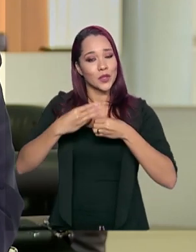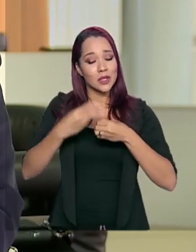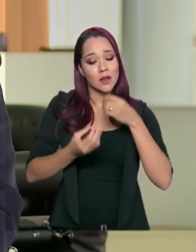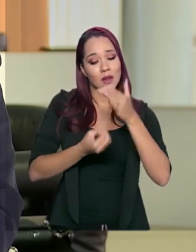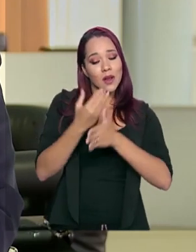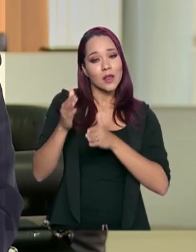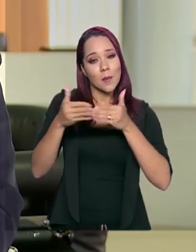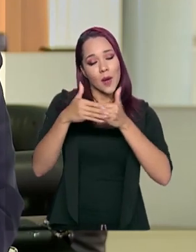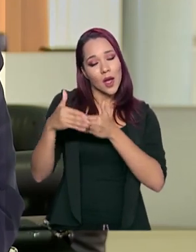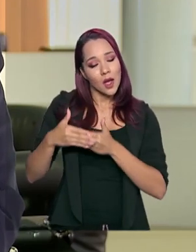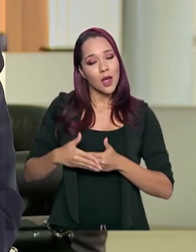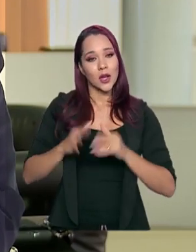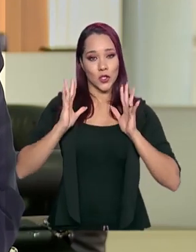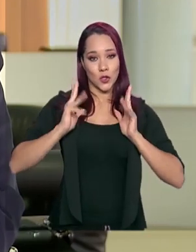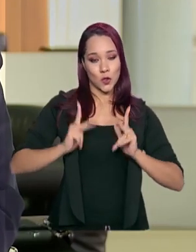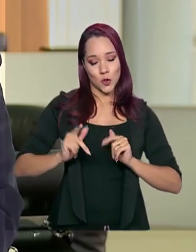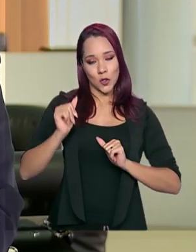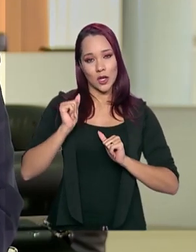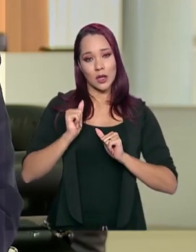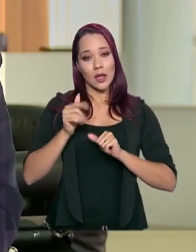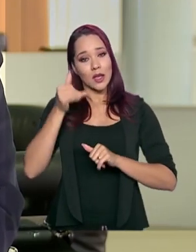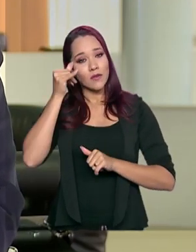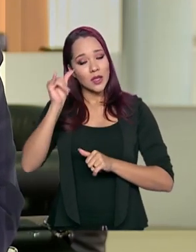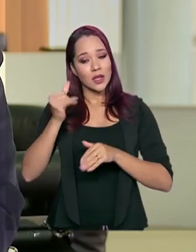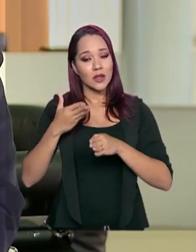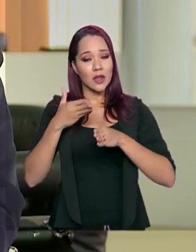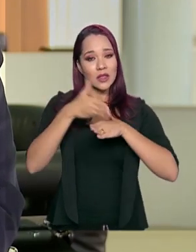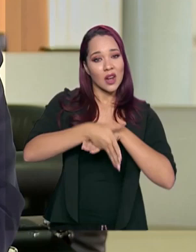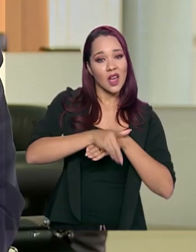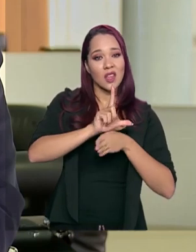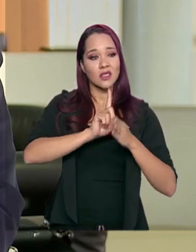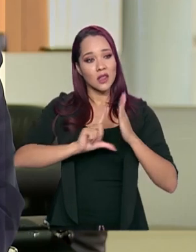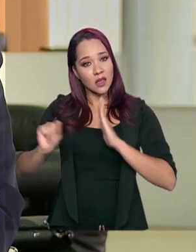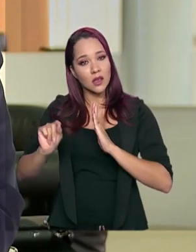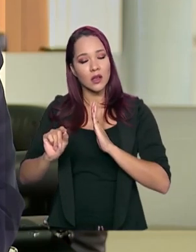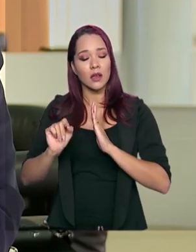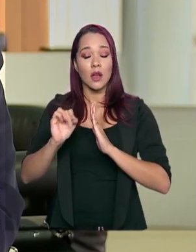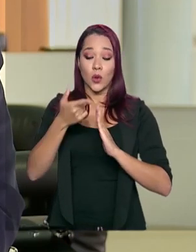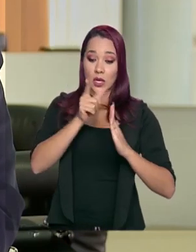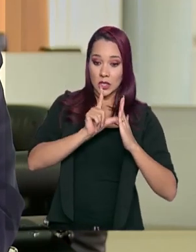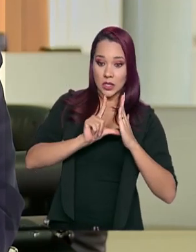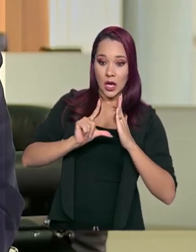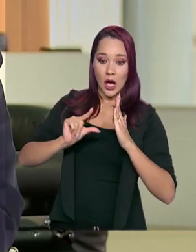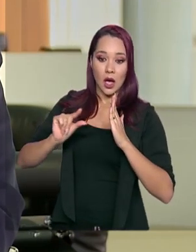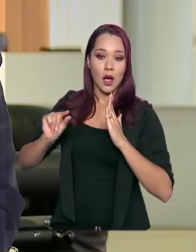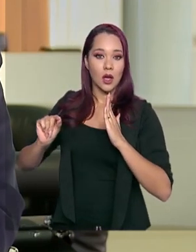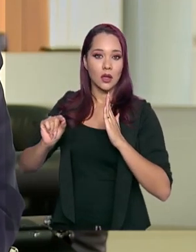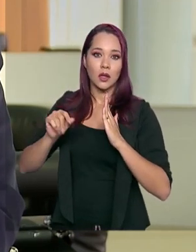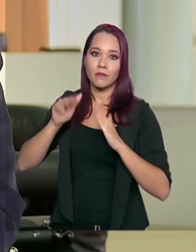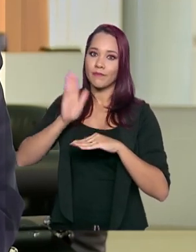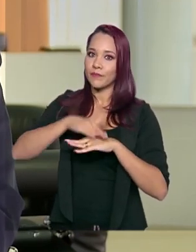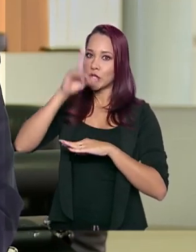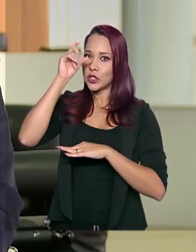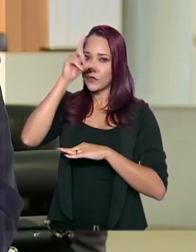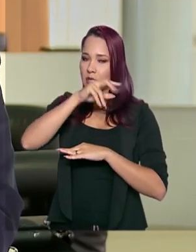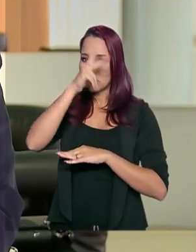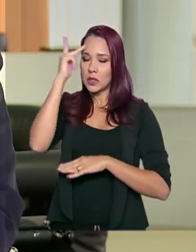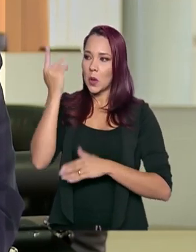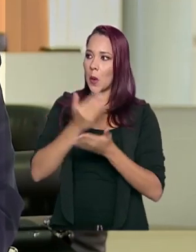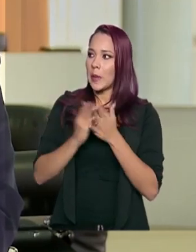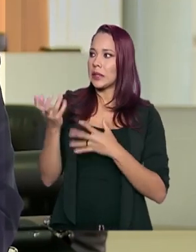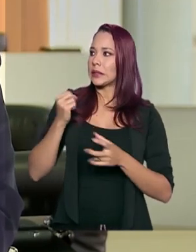criando barreiras sanitárias, impedindo a entrada e a saída. Essa questão da saída está se tornando cada vez mais difícil. As pessoas começam a ficar